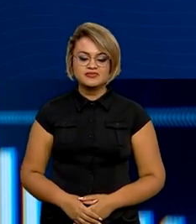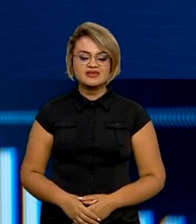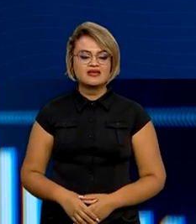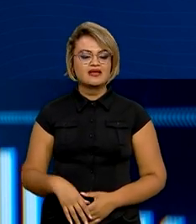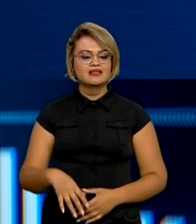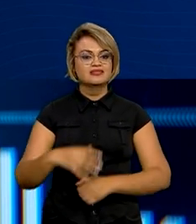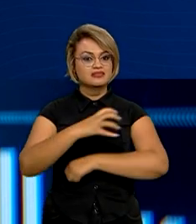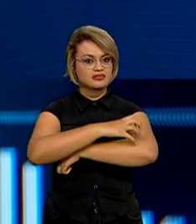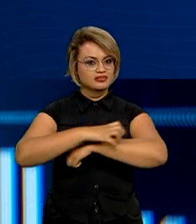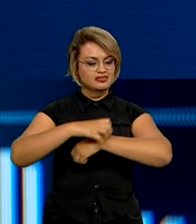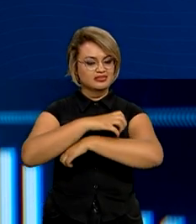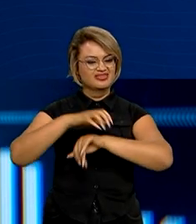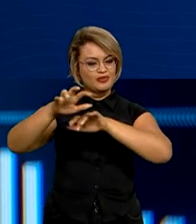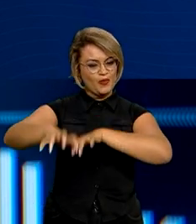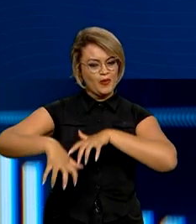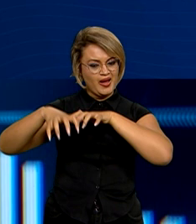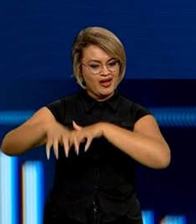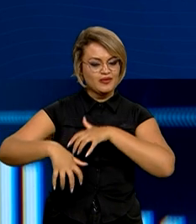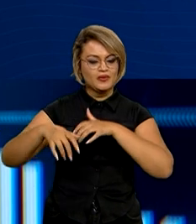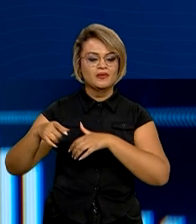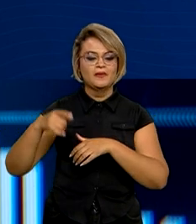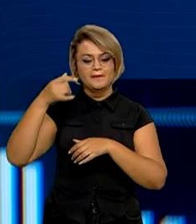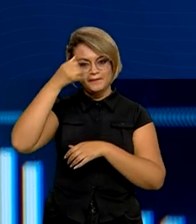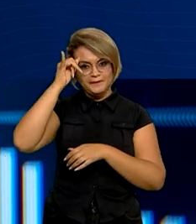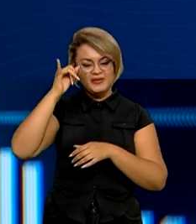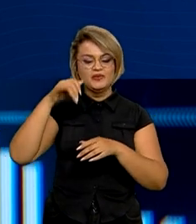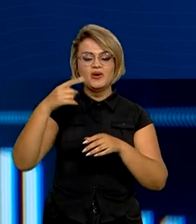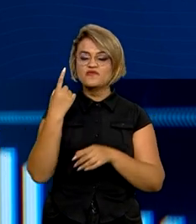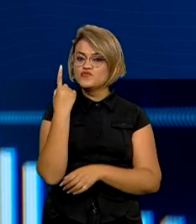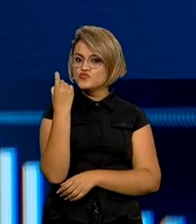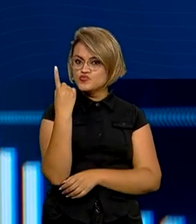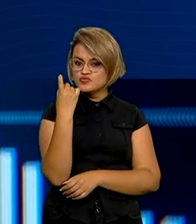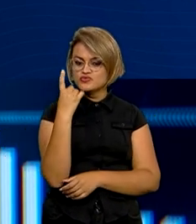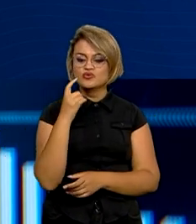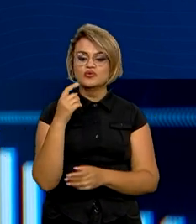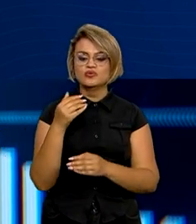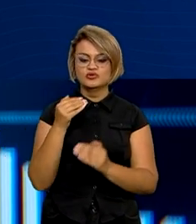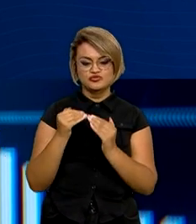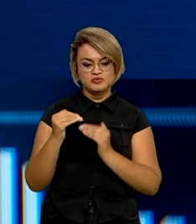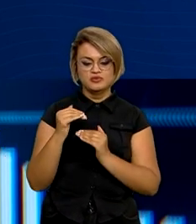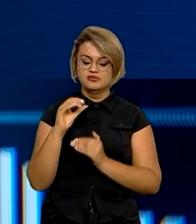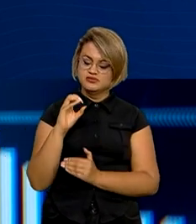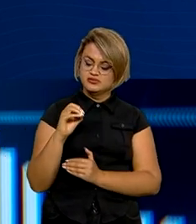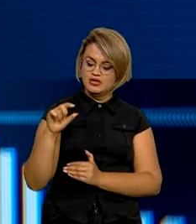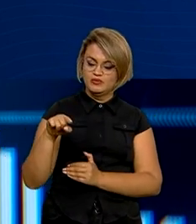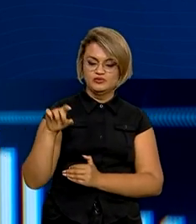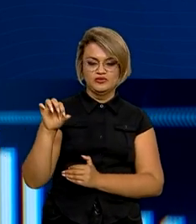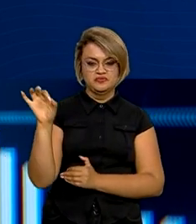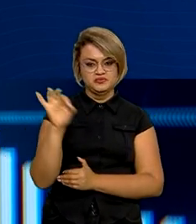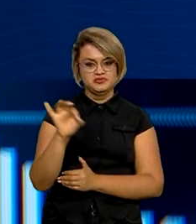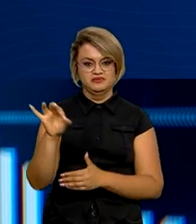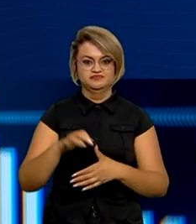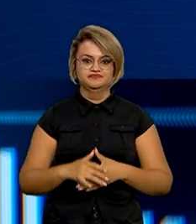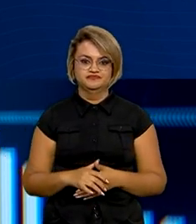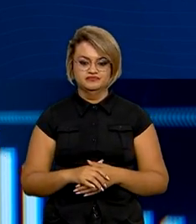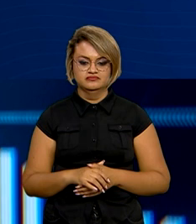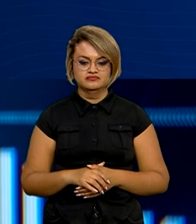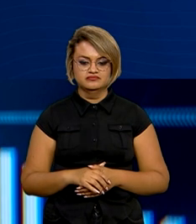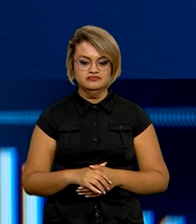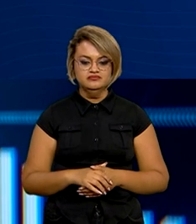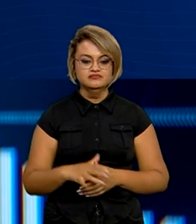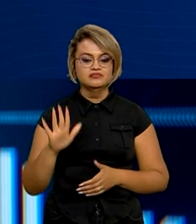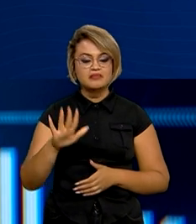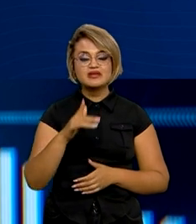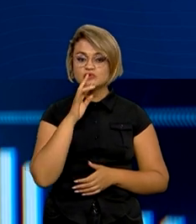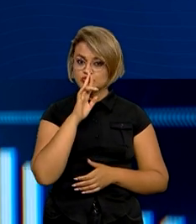grandes setores da economia, a agropecuária foi o único que teve um recuo de 0,9%. Mas